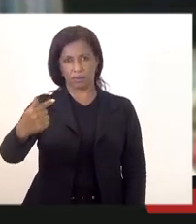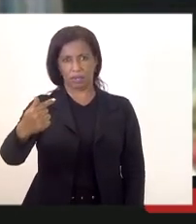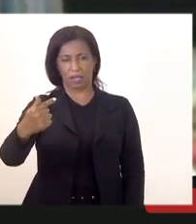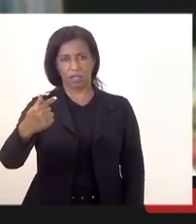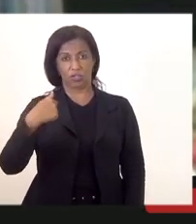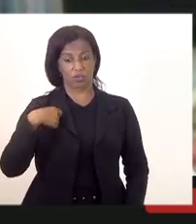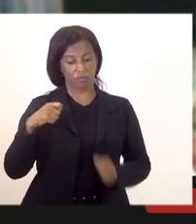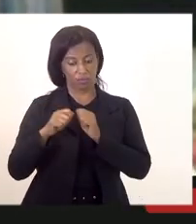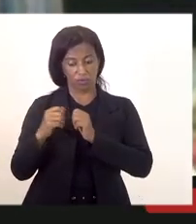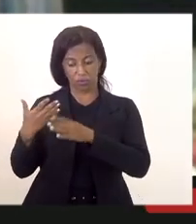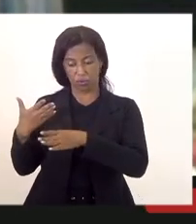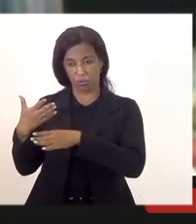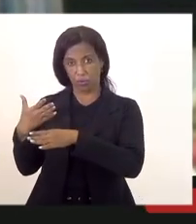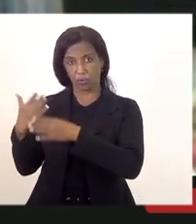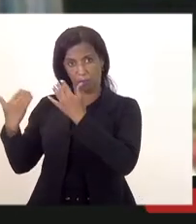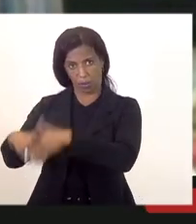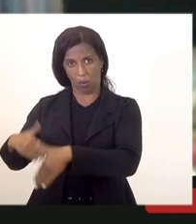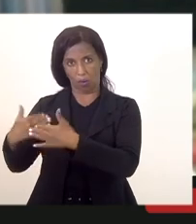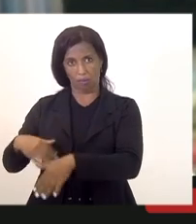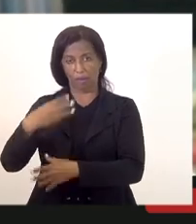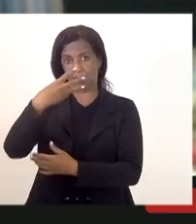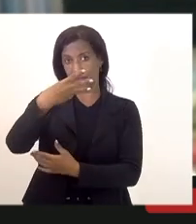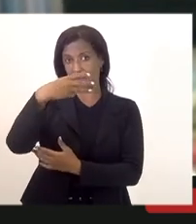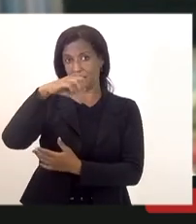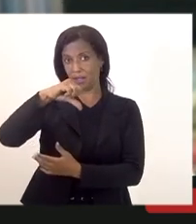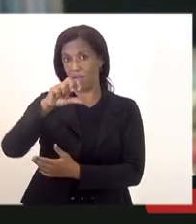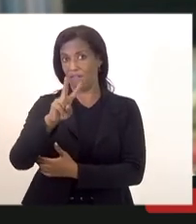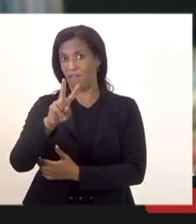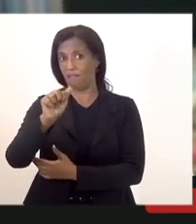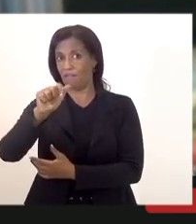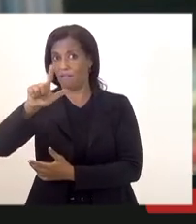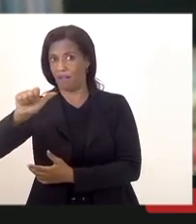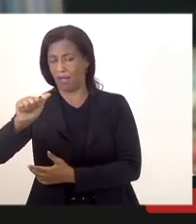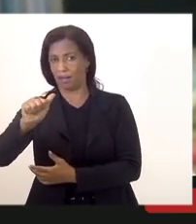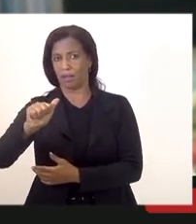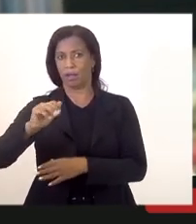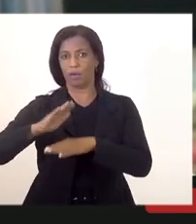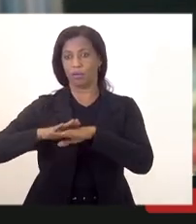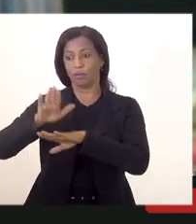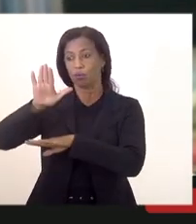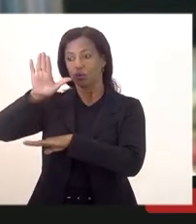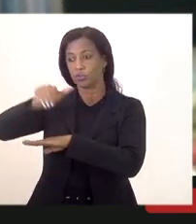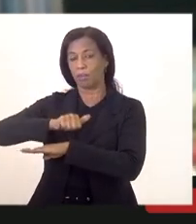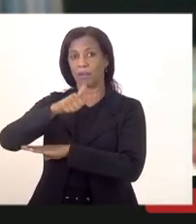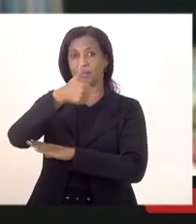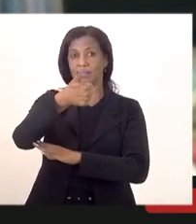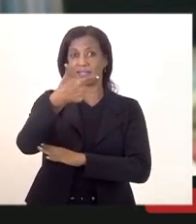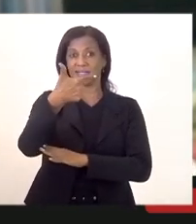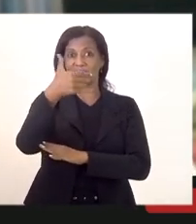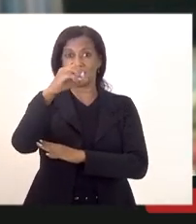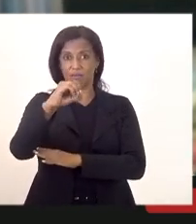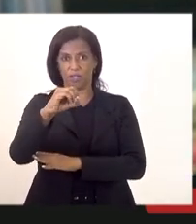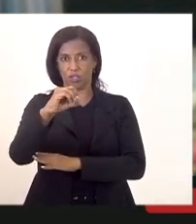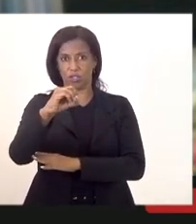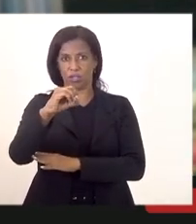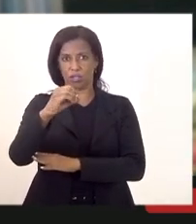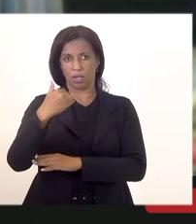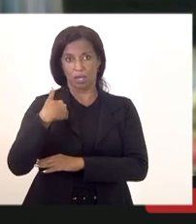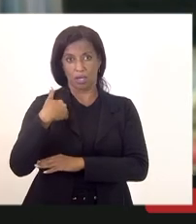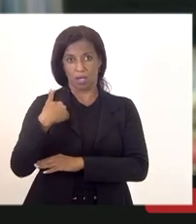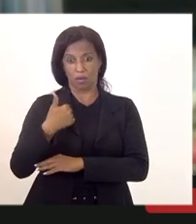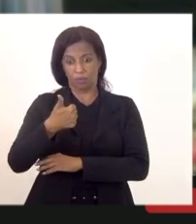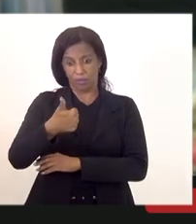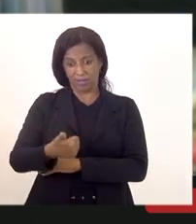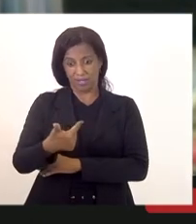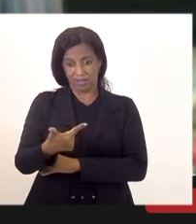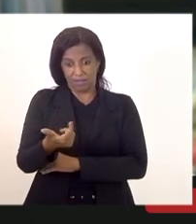eram 39 vagas eram 39 vagas foram chamados 120 candidatos eu fui o 126 eu